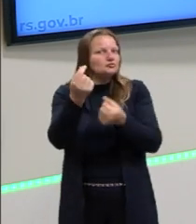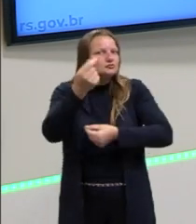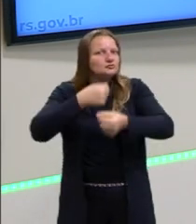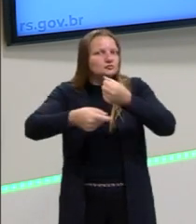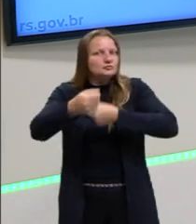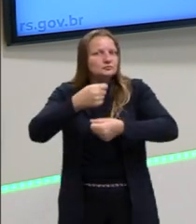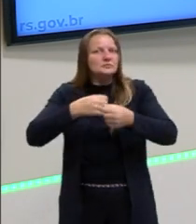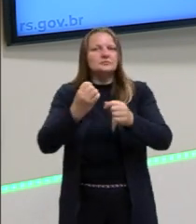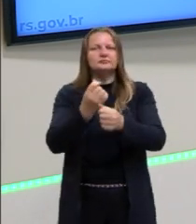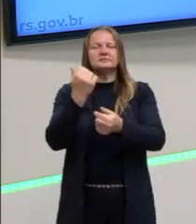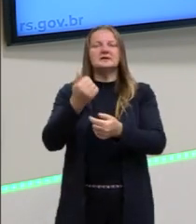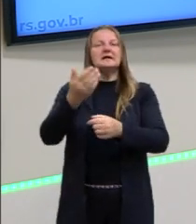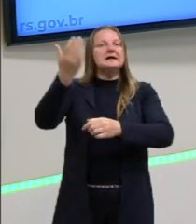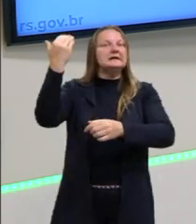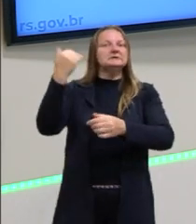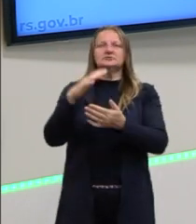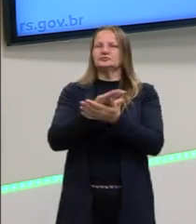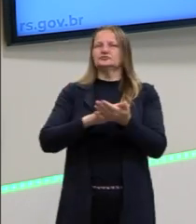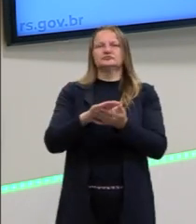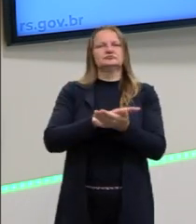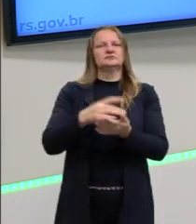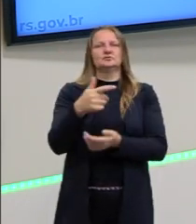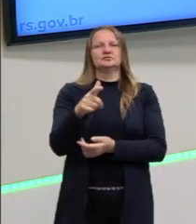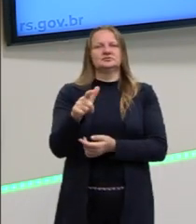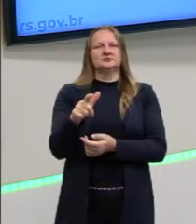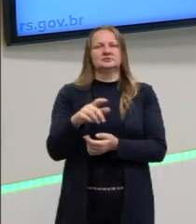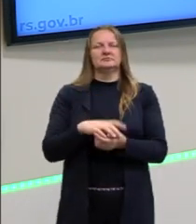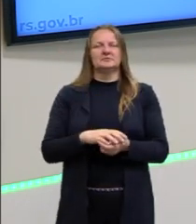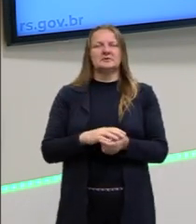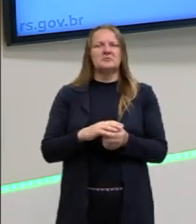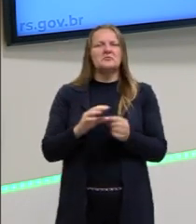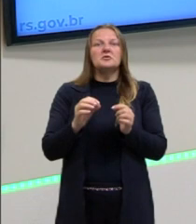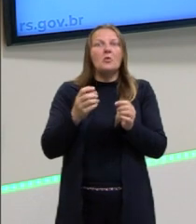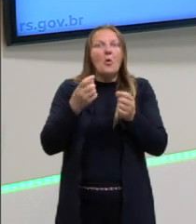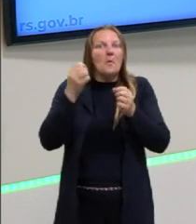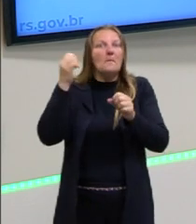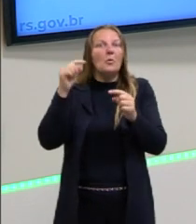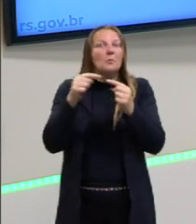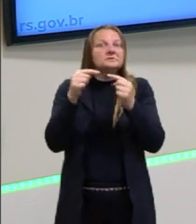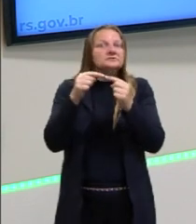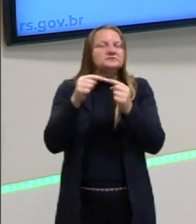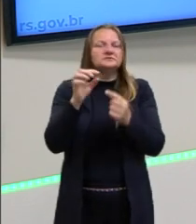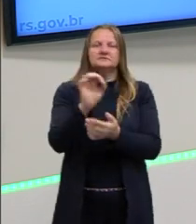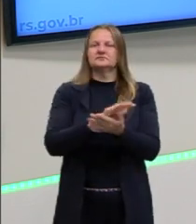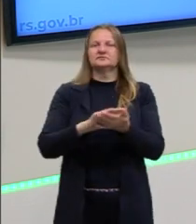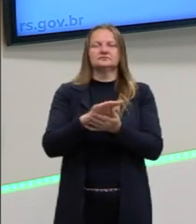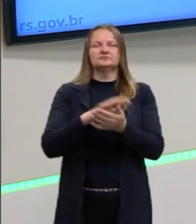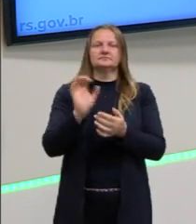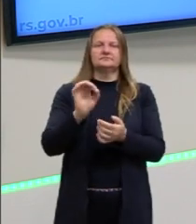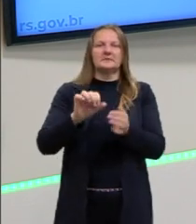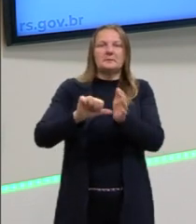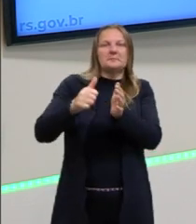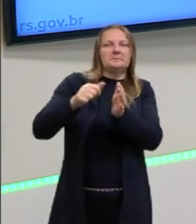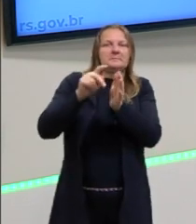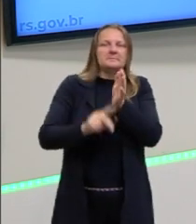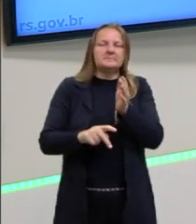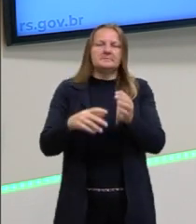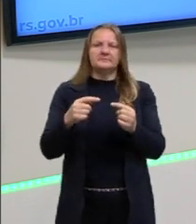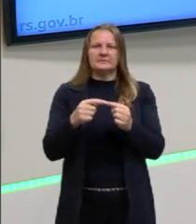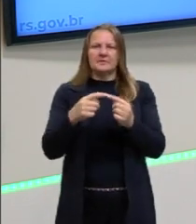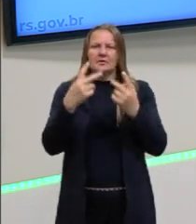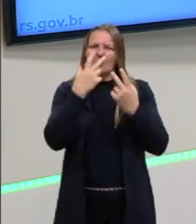que em tempos anteriores poderia ter esse viés, mas não estava na cara ou em primeiro plano como está agora.